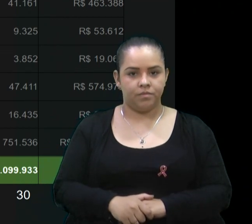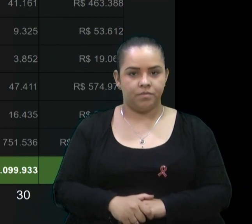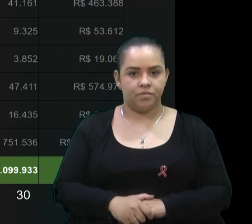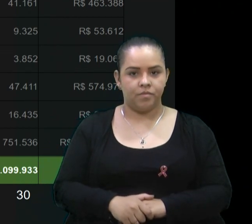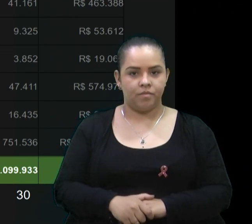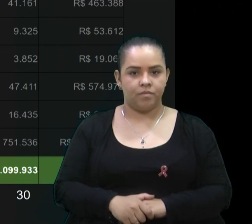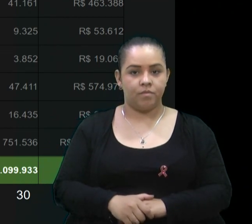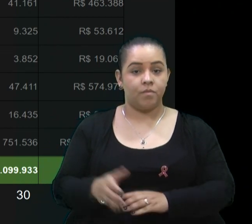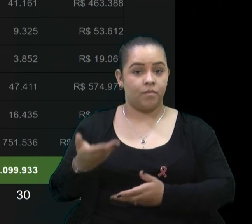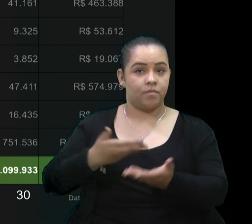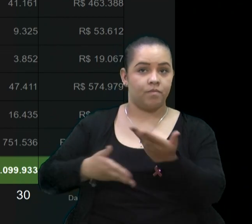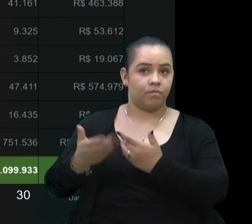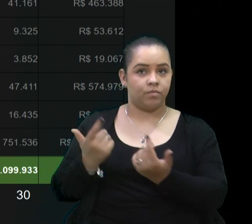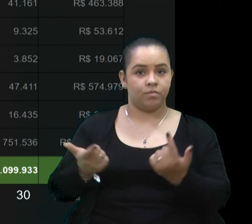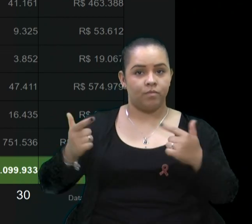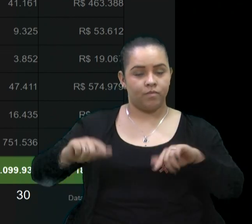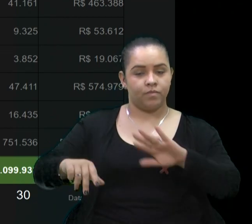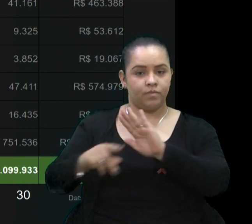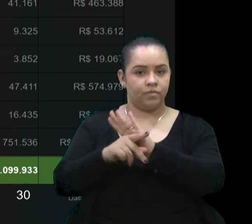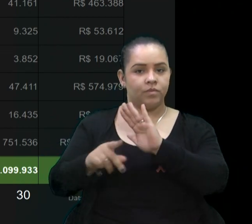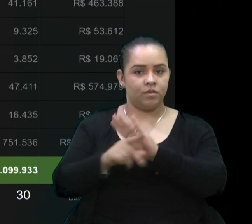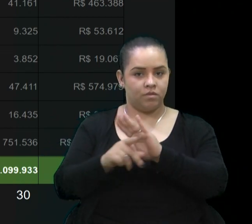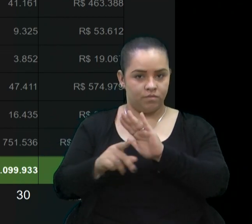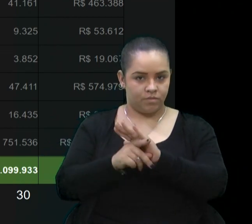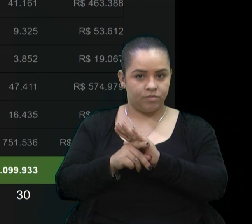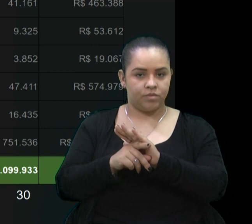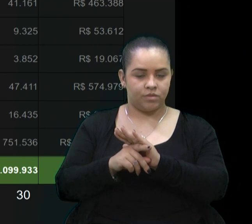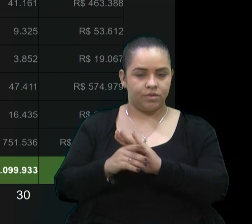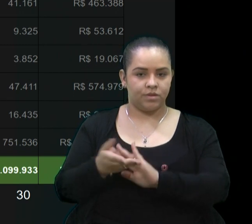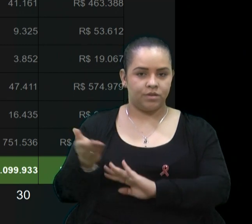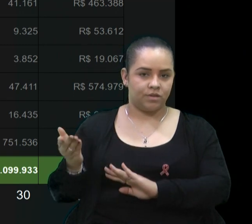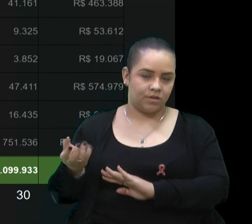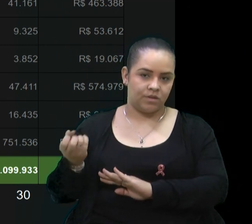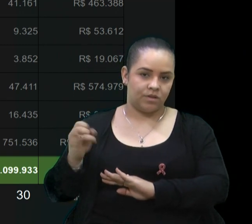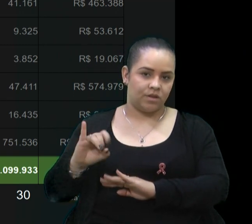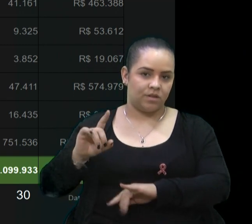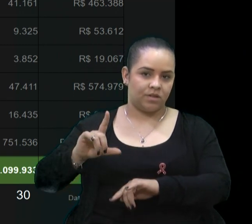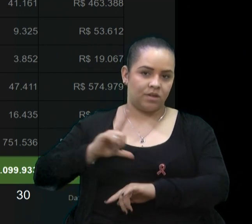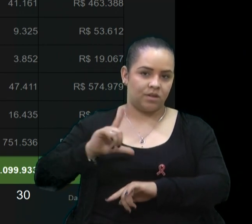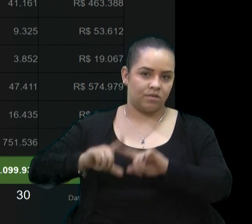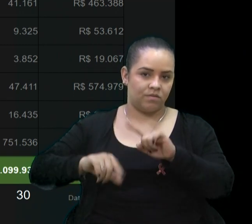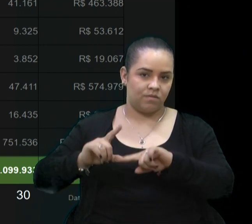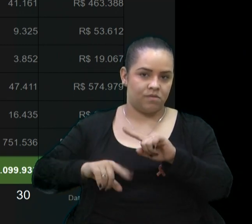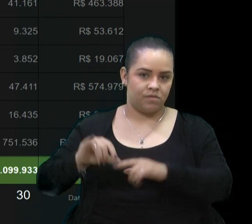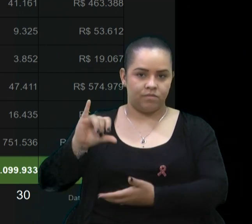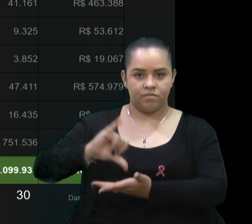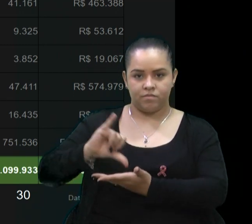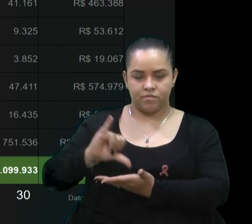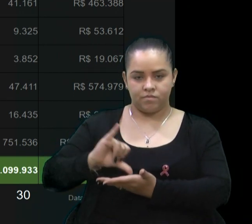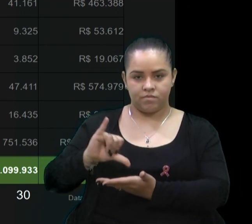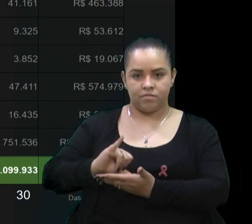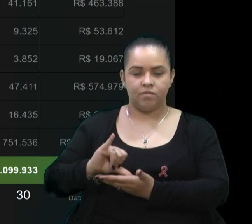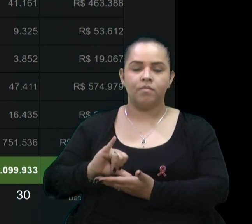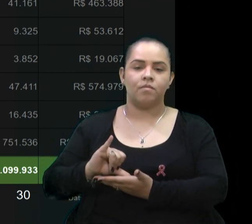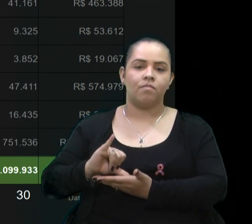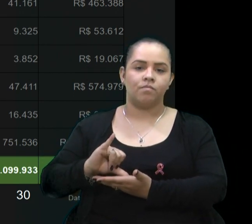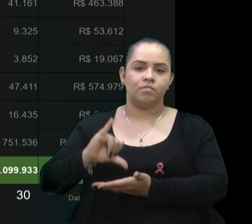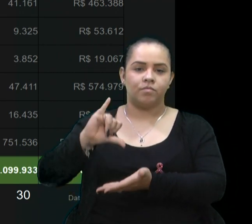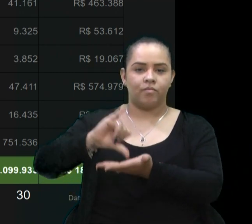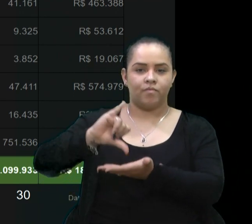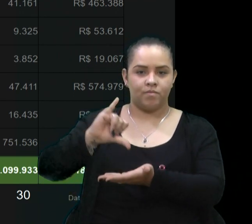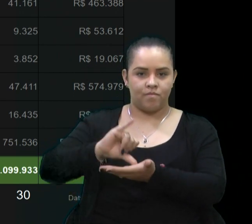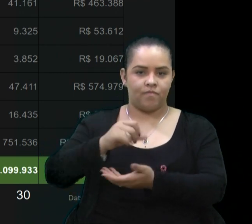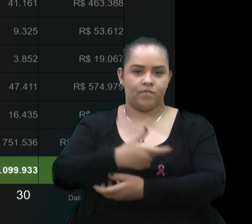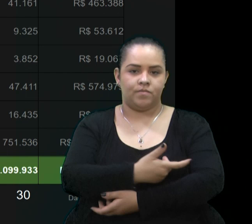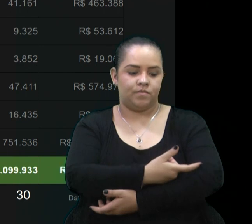Atendimentos ambulatoriais em serviços próprios e contratualizados. Então, os serviços próprios é a nossa central de exames, o SES, que é o Centro Especializado de